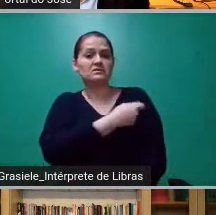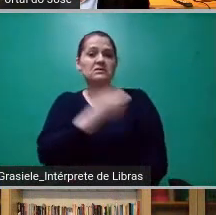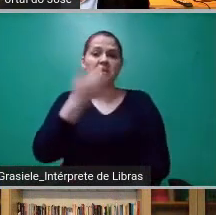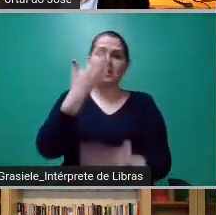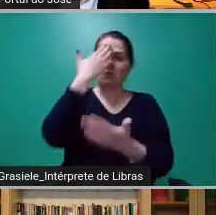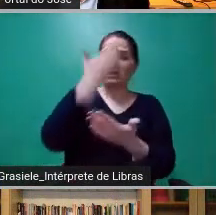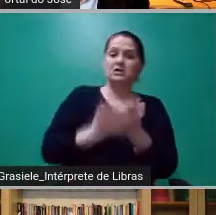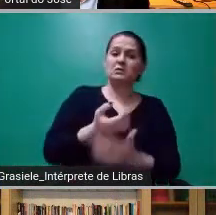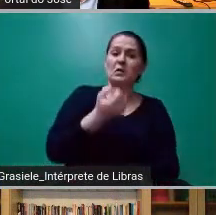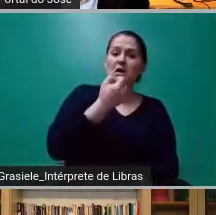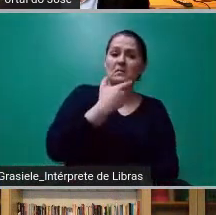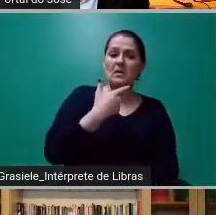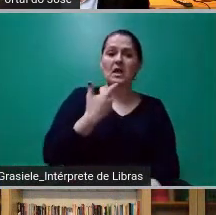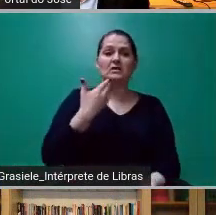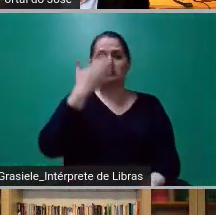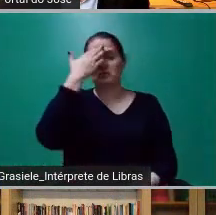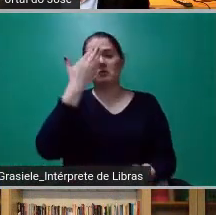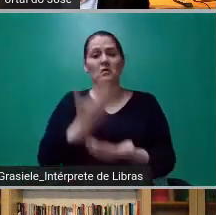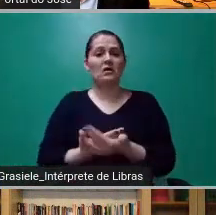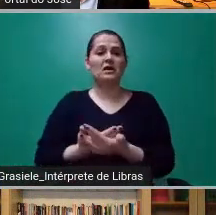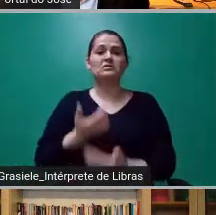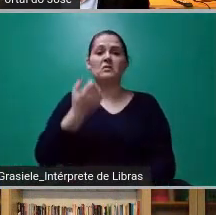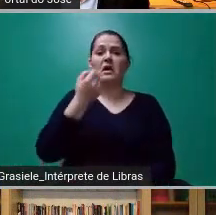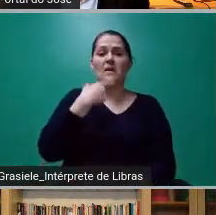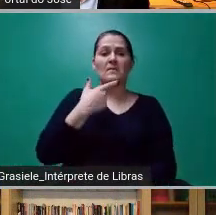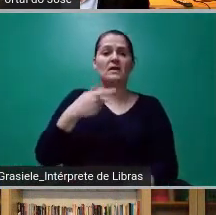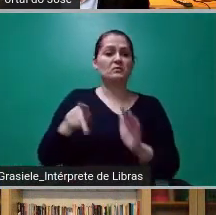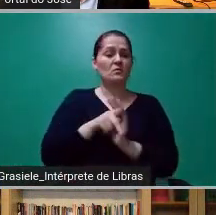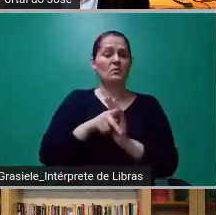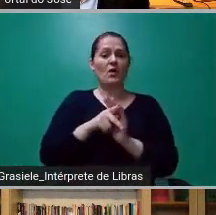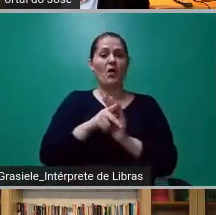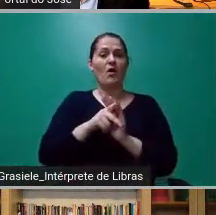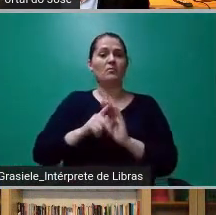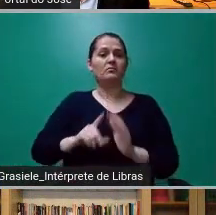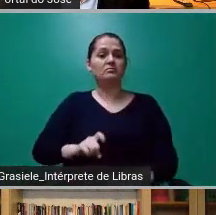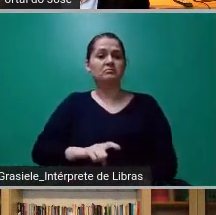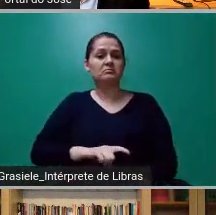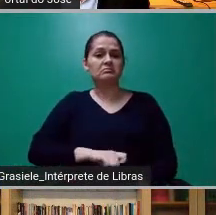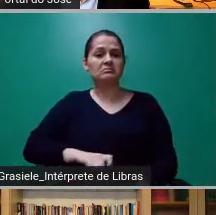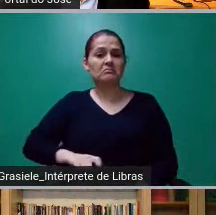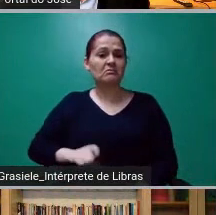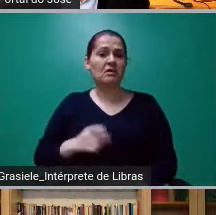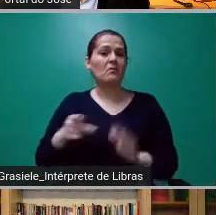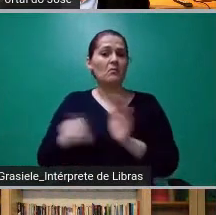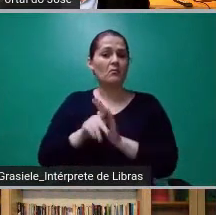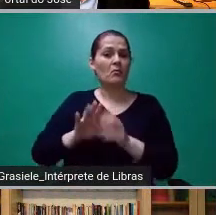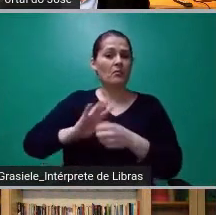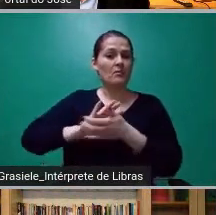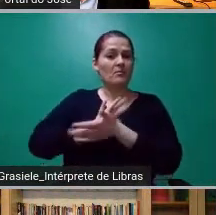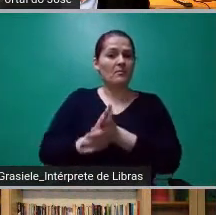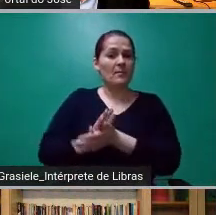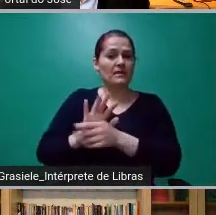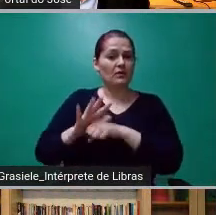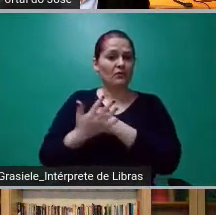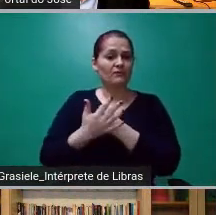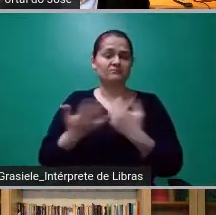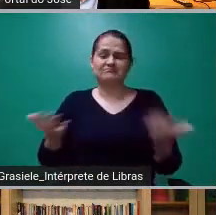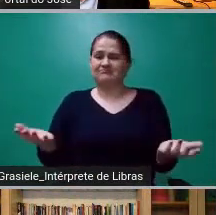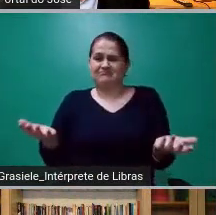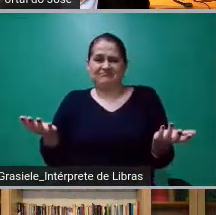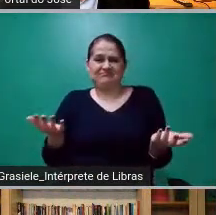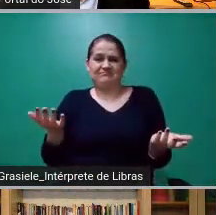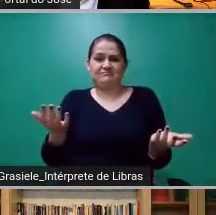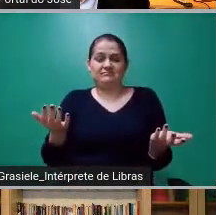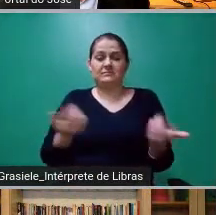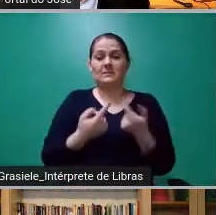mata vírus, eu acho que o remédio contra carrapato mata o bicho que provoca a Covid e por aí vai. Mas uma